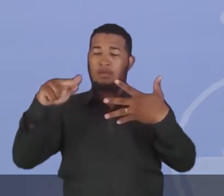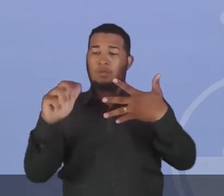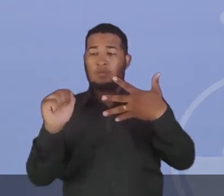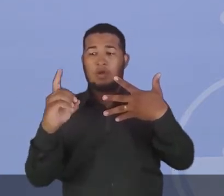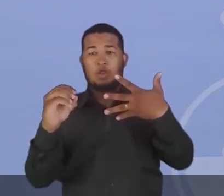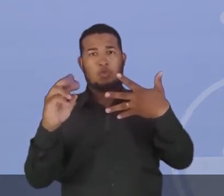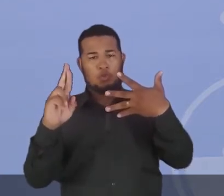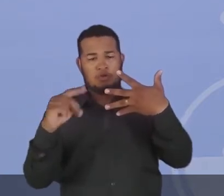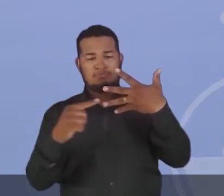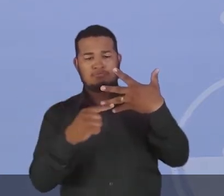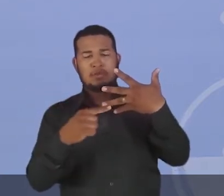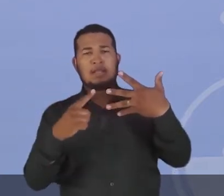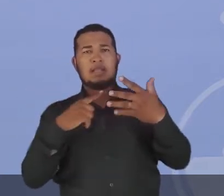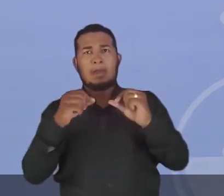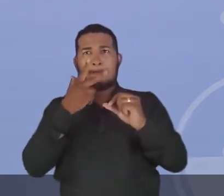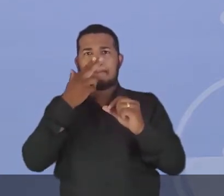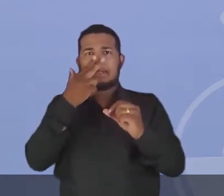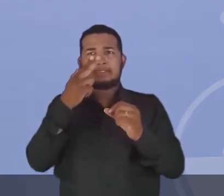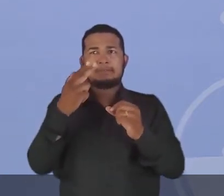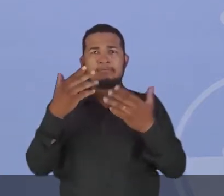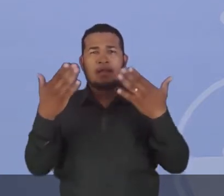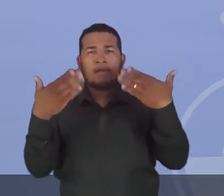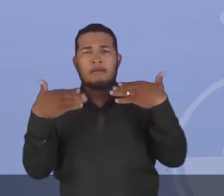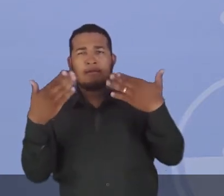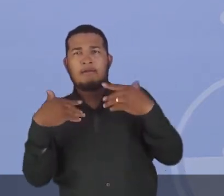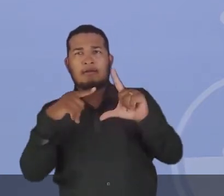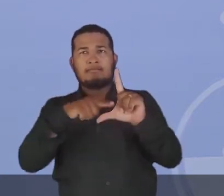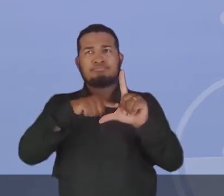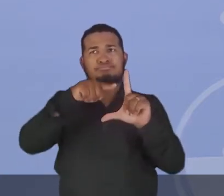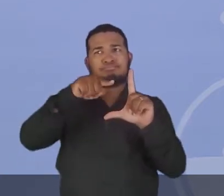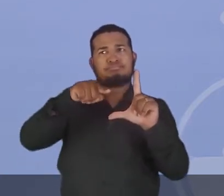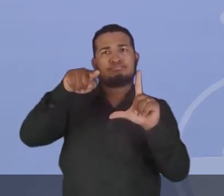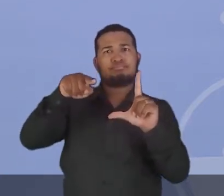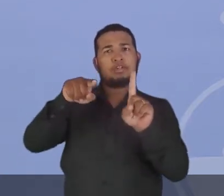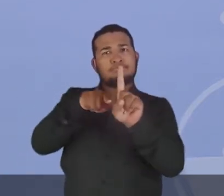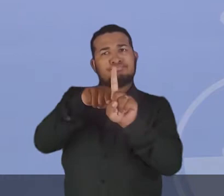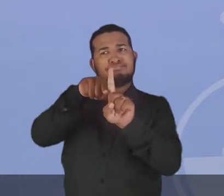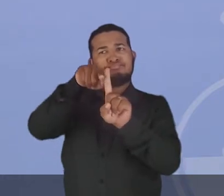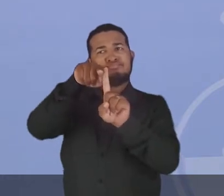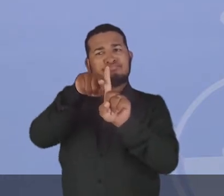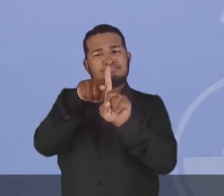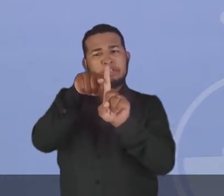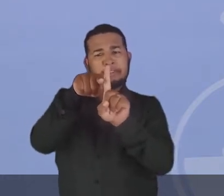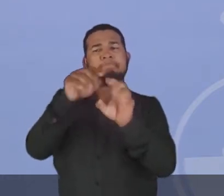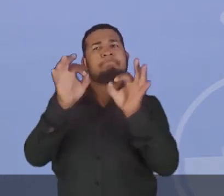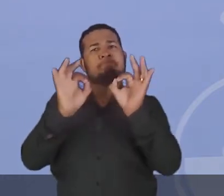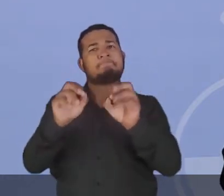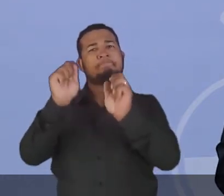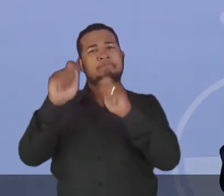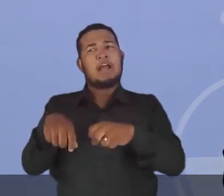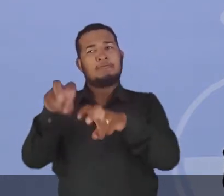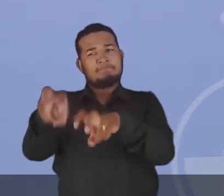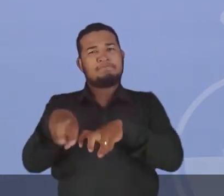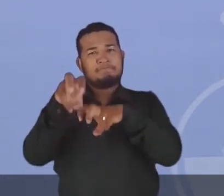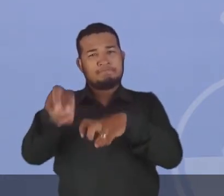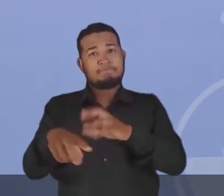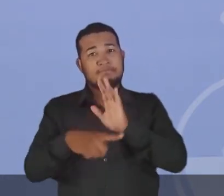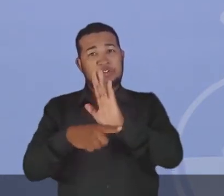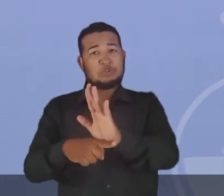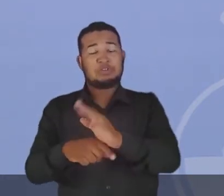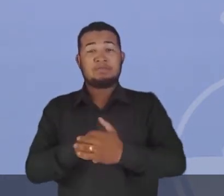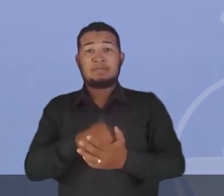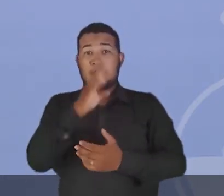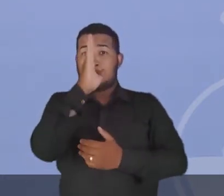clima favorável para a produção agrícola. Principalmente porque ele não